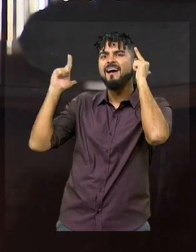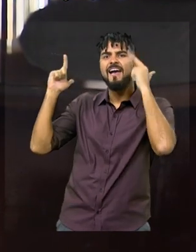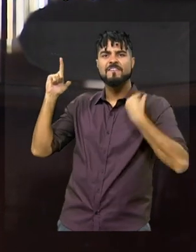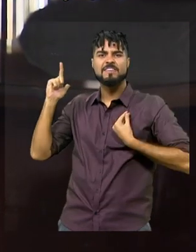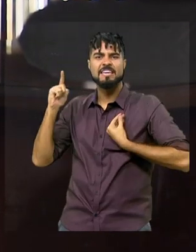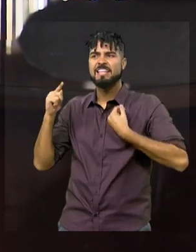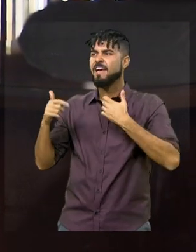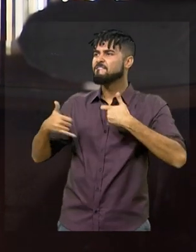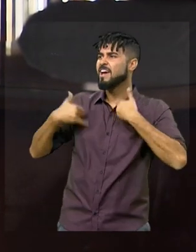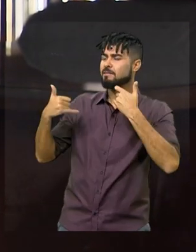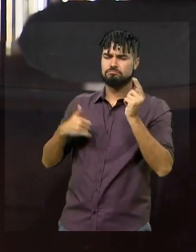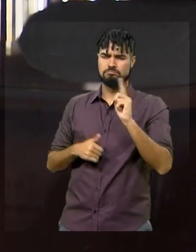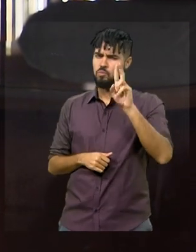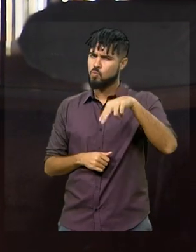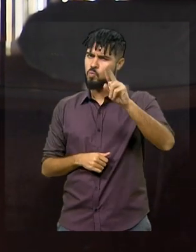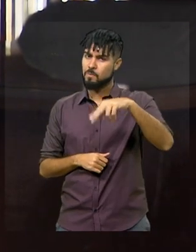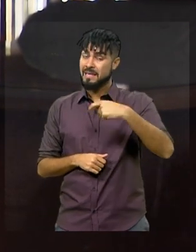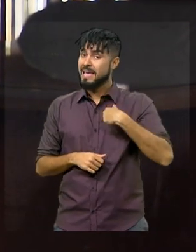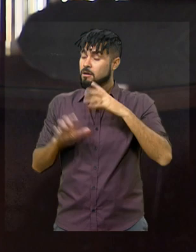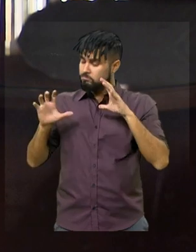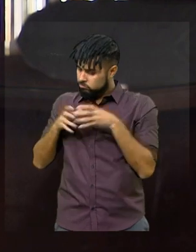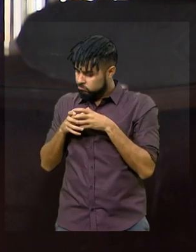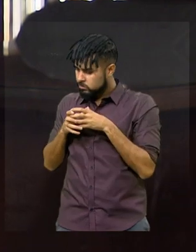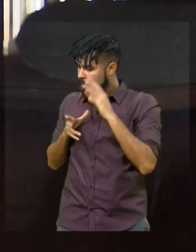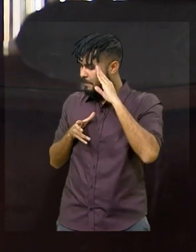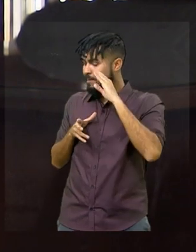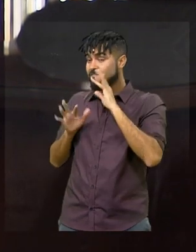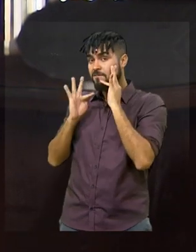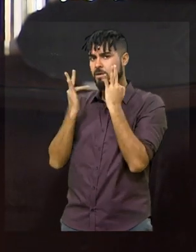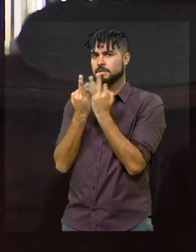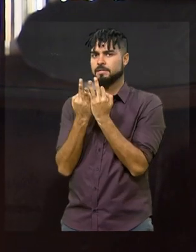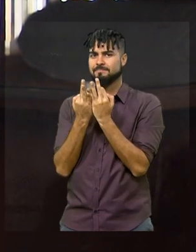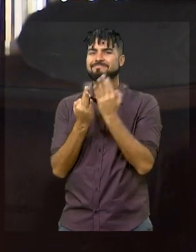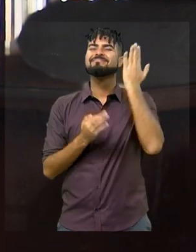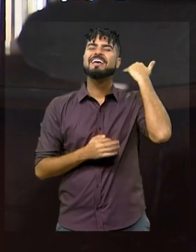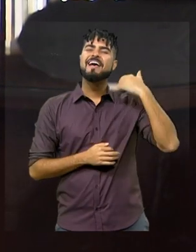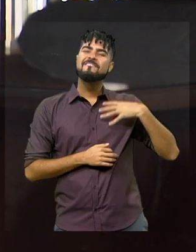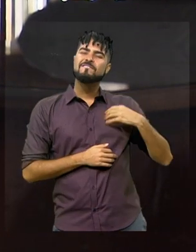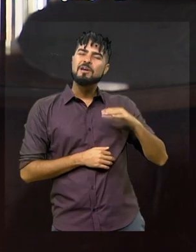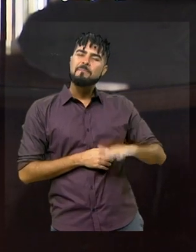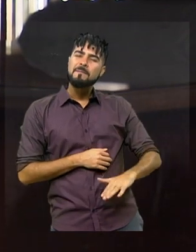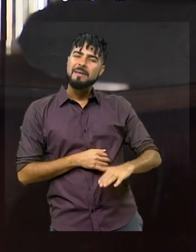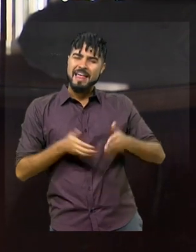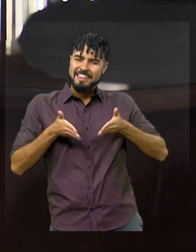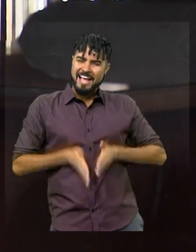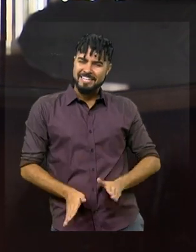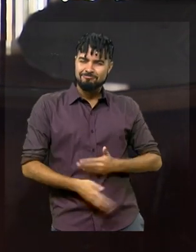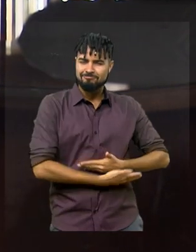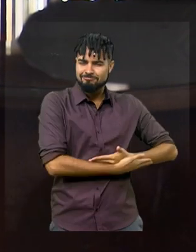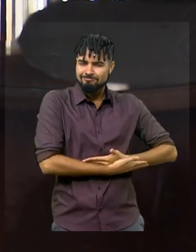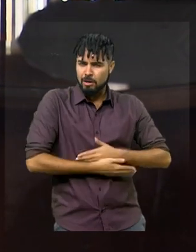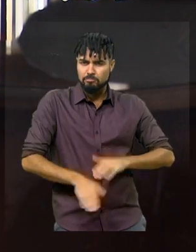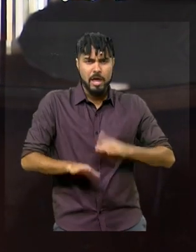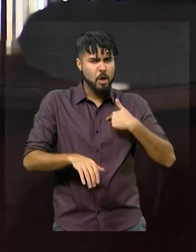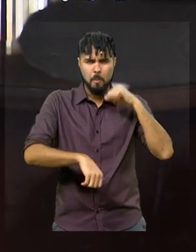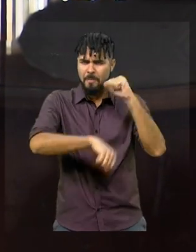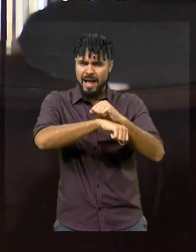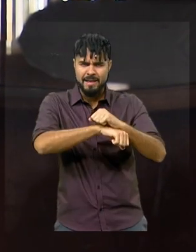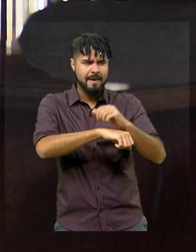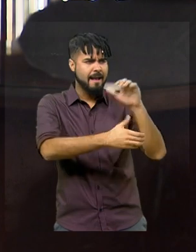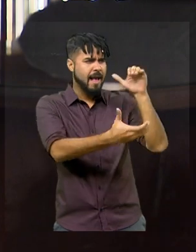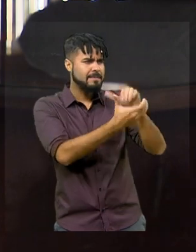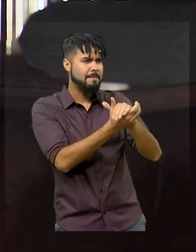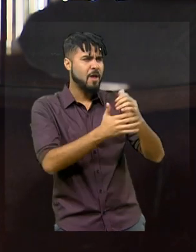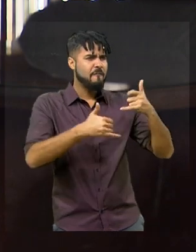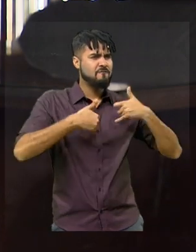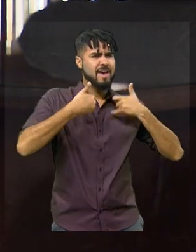Eu sempre privilegiei a minha vida em família. Então, eu nunca fui, desde as minhas filhas pequenas, desde que elas nasceram, eu parei de encasamentos e de